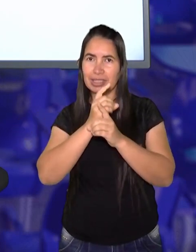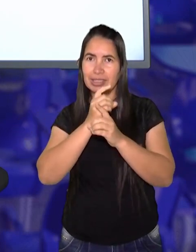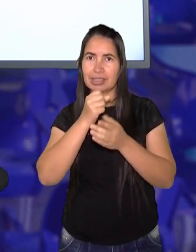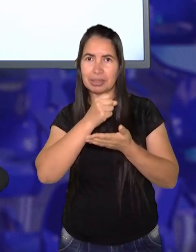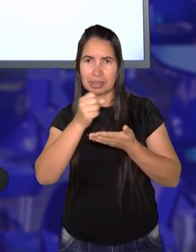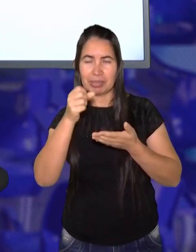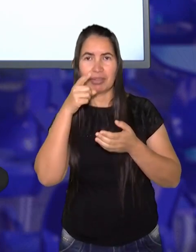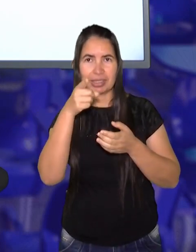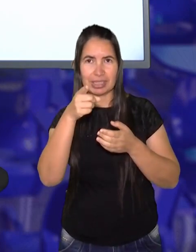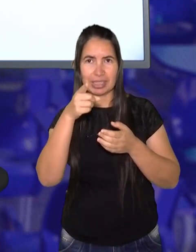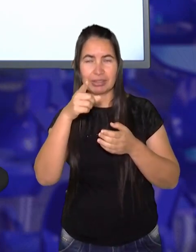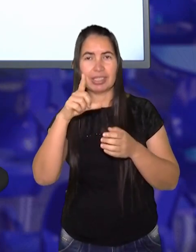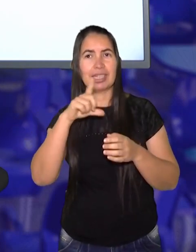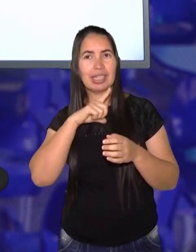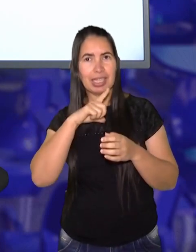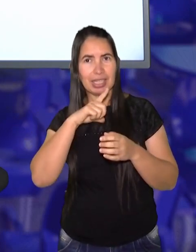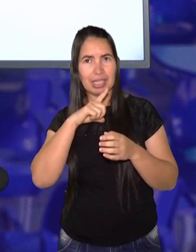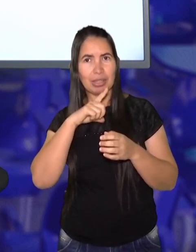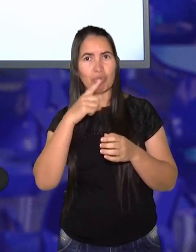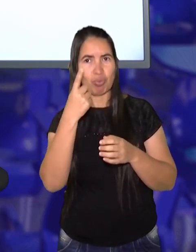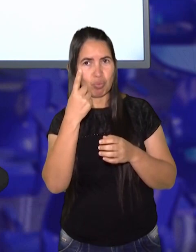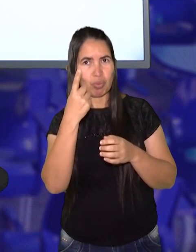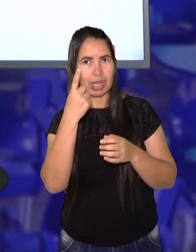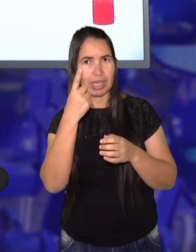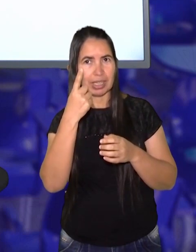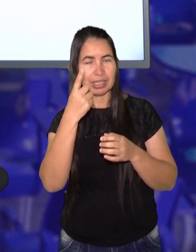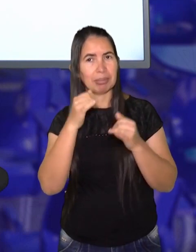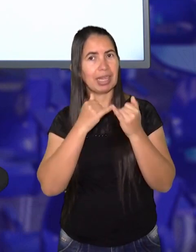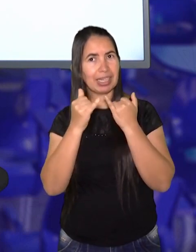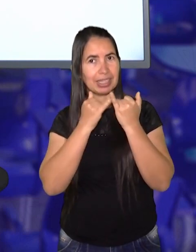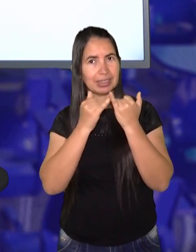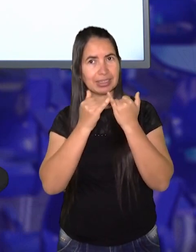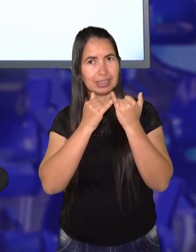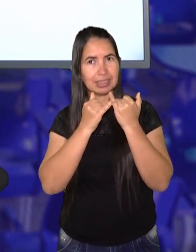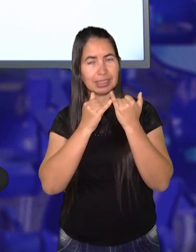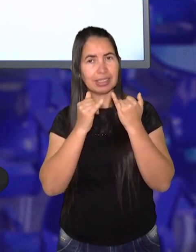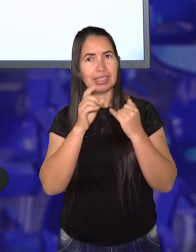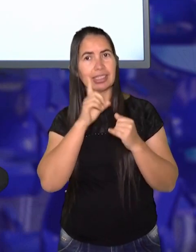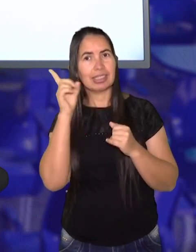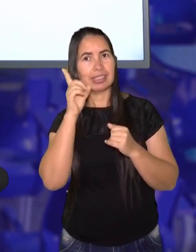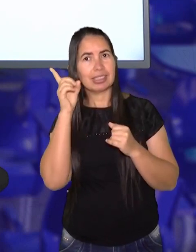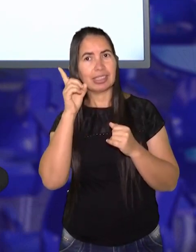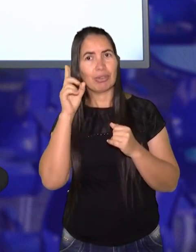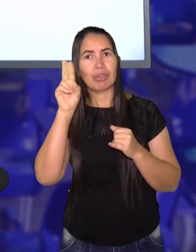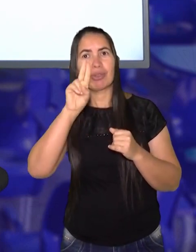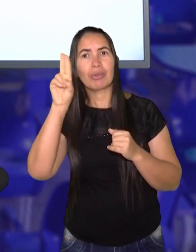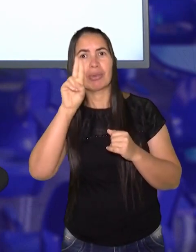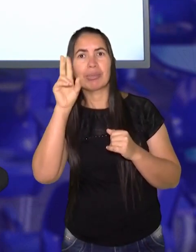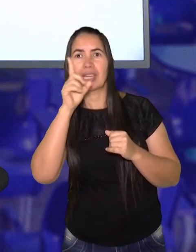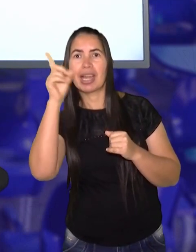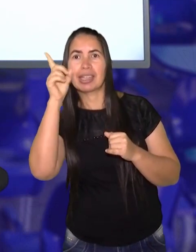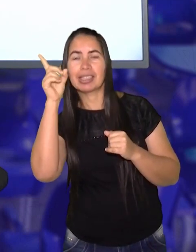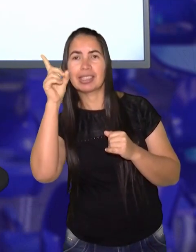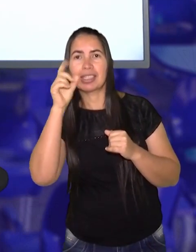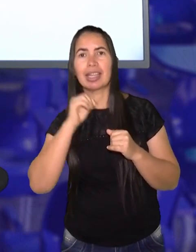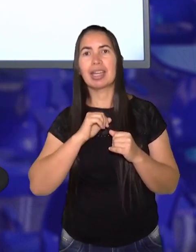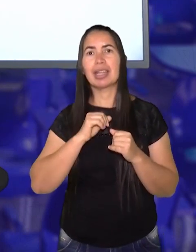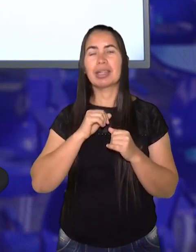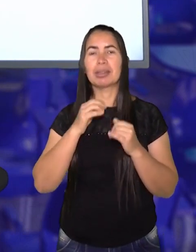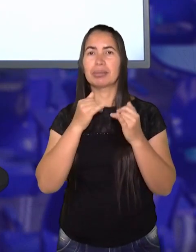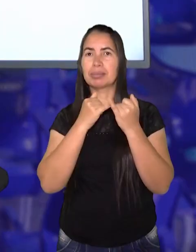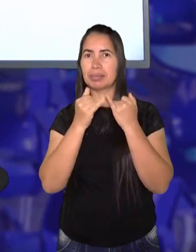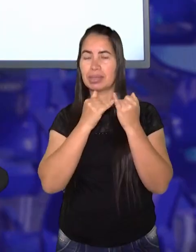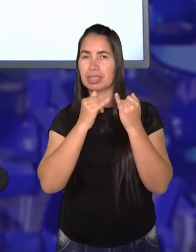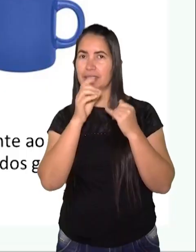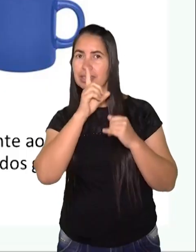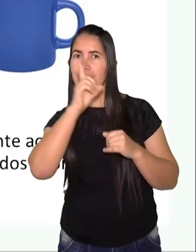e trouxe para você. Você tem uma parecida aí? Olha aí, ela tem a forma cilíndrica, a forma de